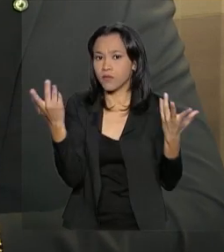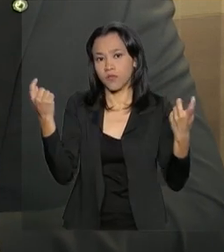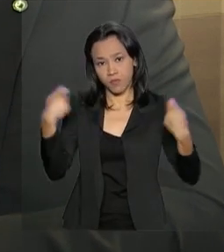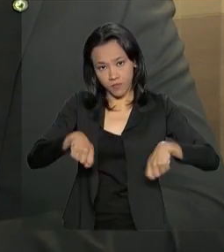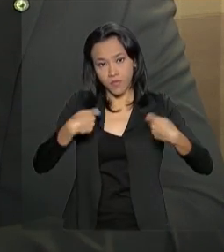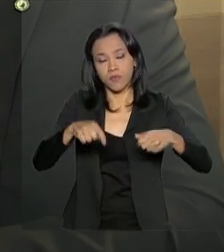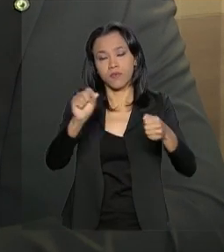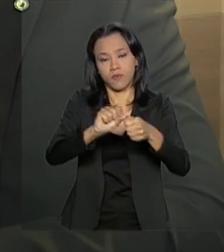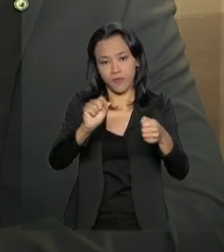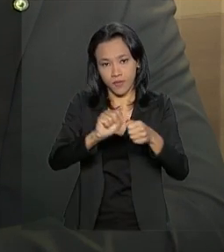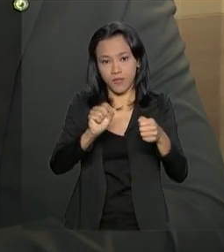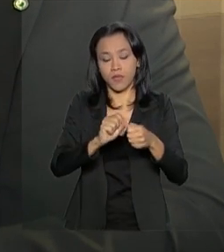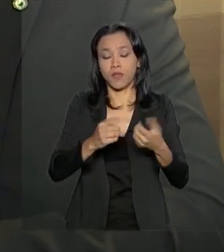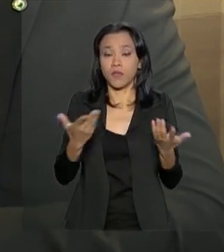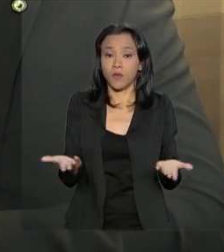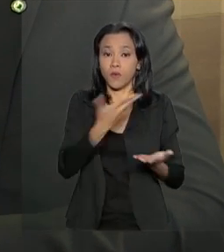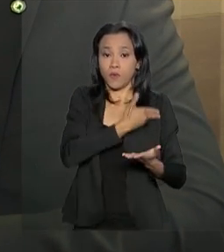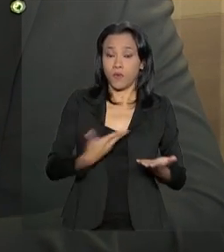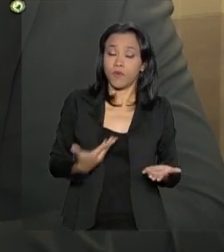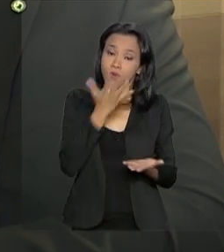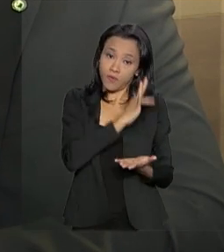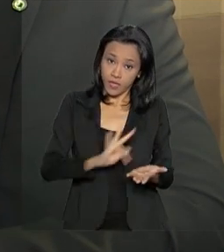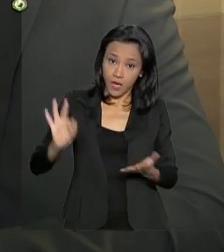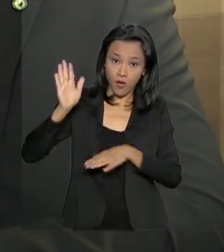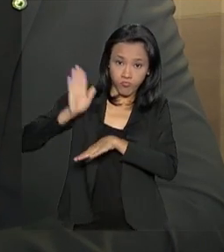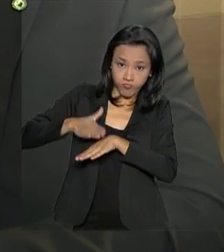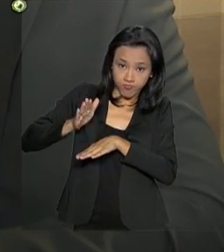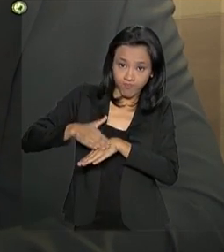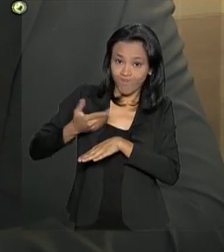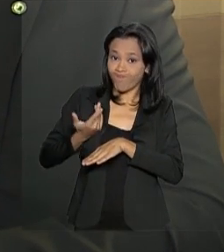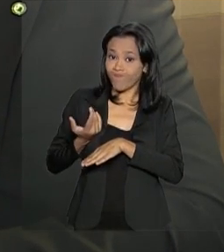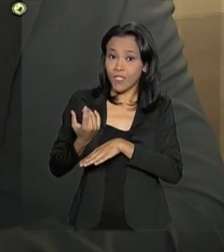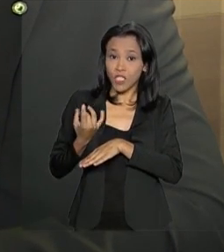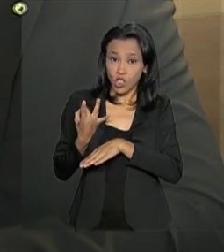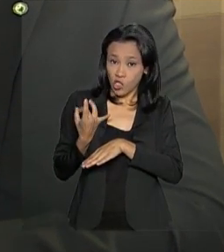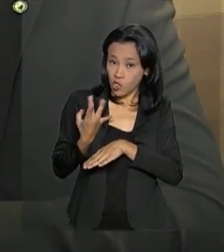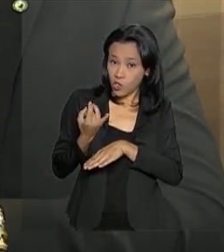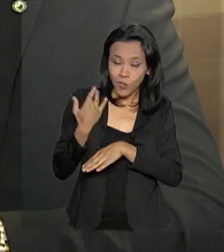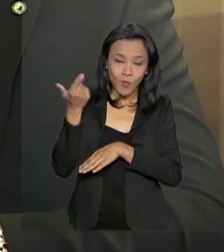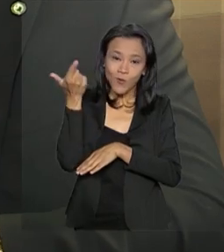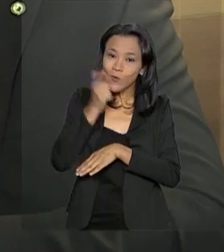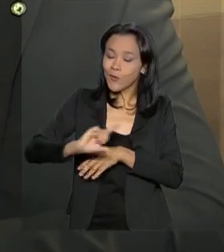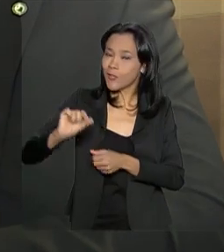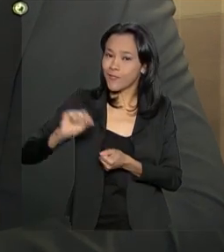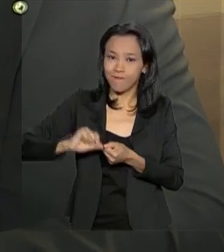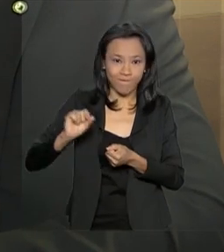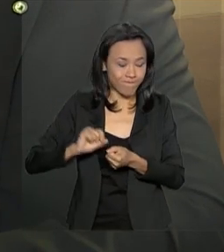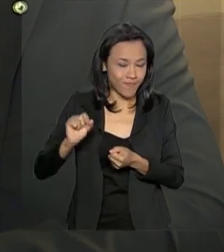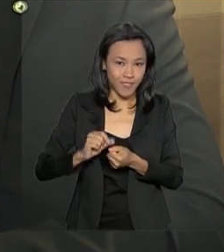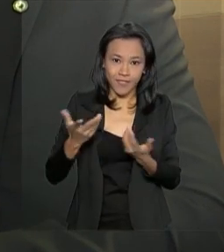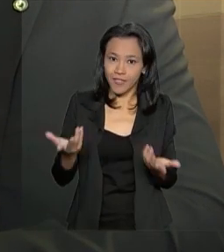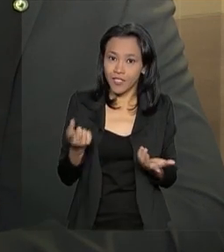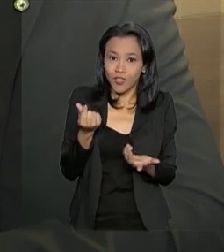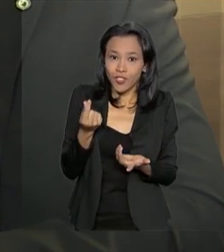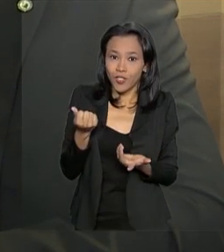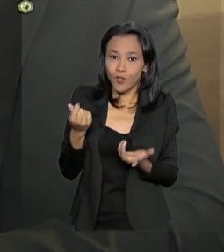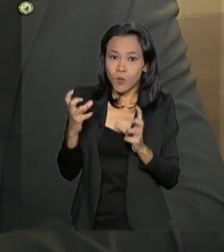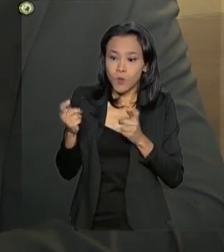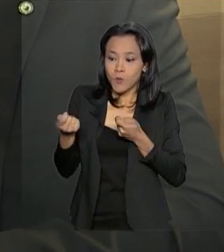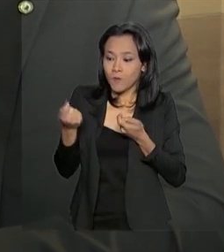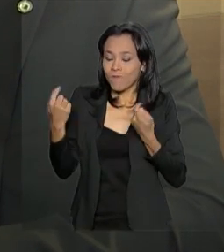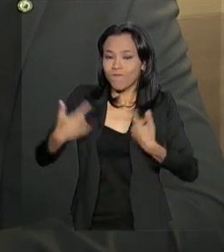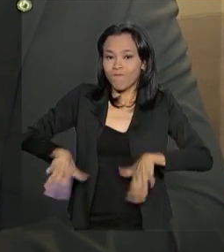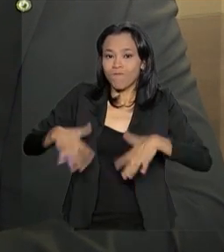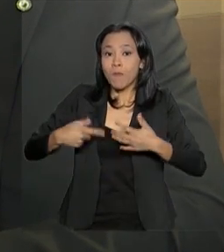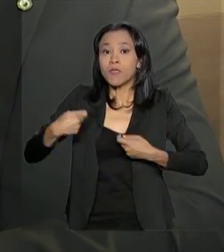O governo federal, por conta própria, não vai ter perna suficiente para isso. Não há esse espaço orçamentário. Precisamos de